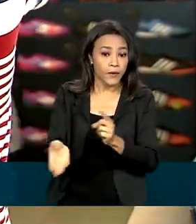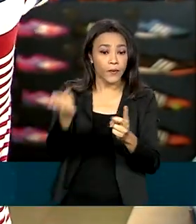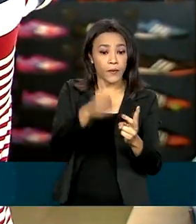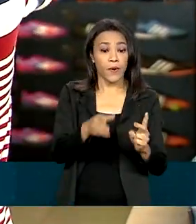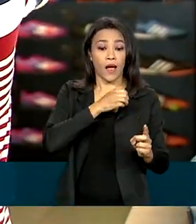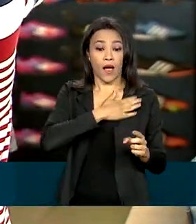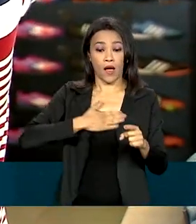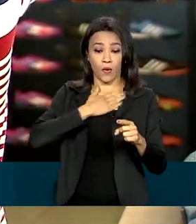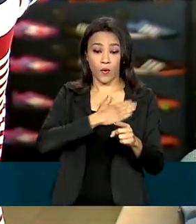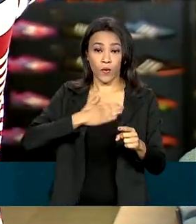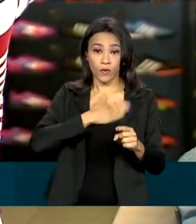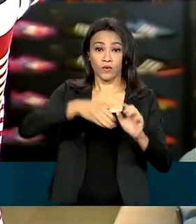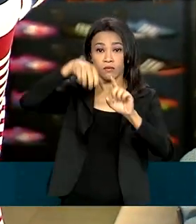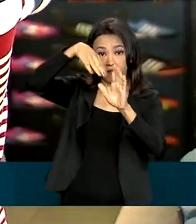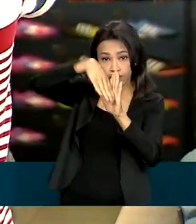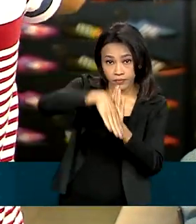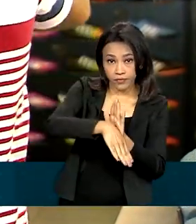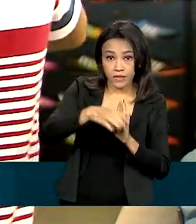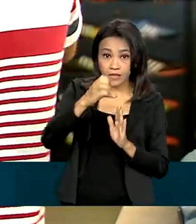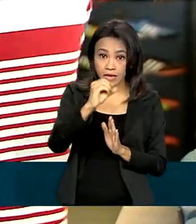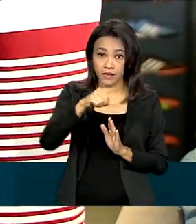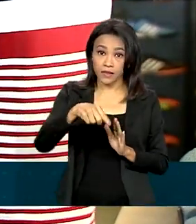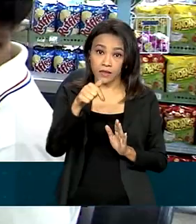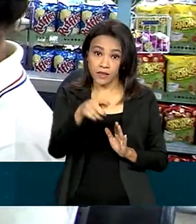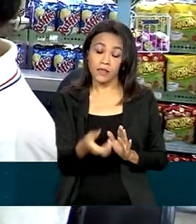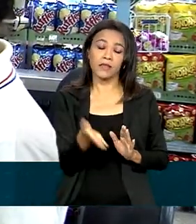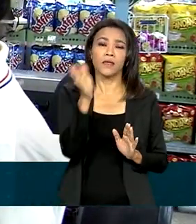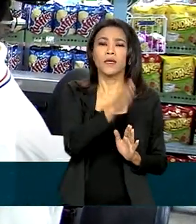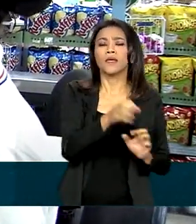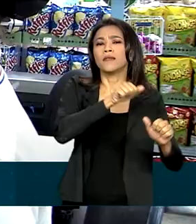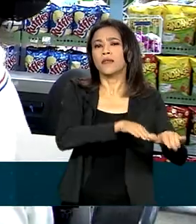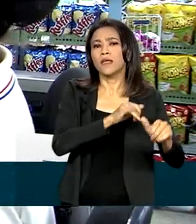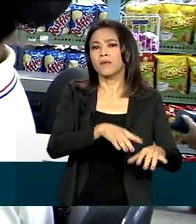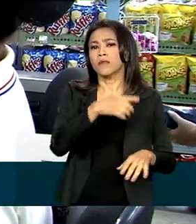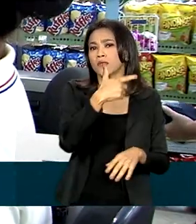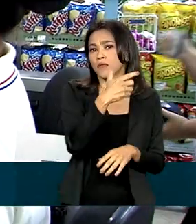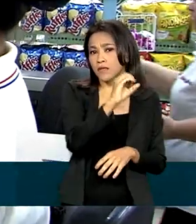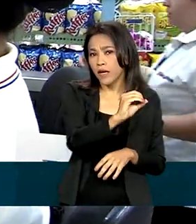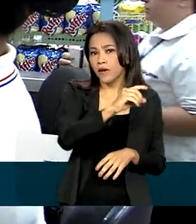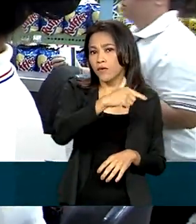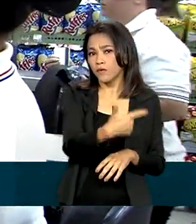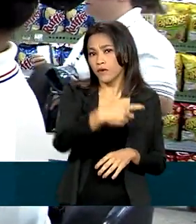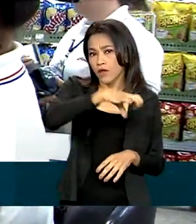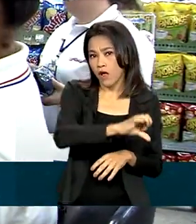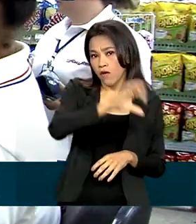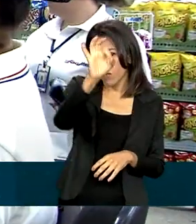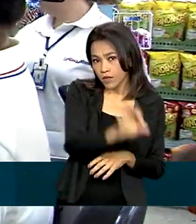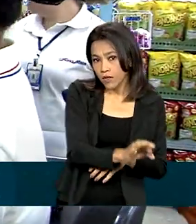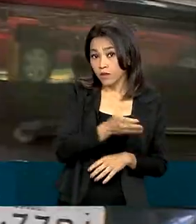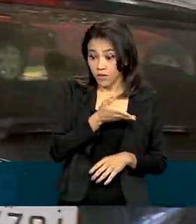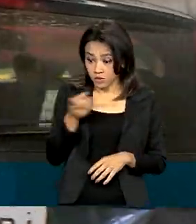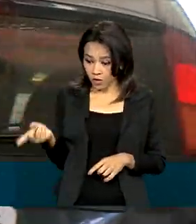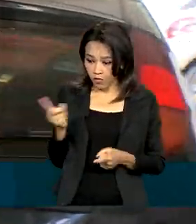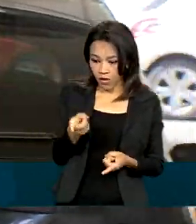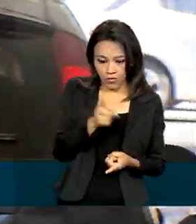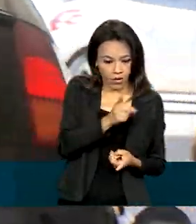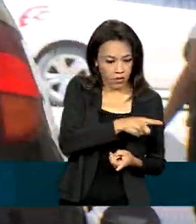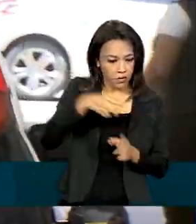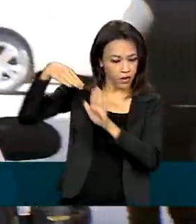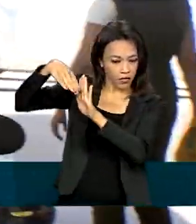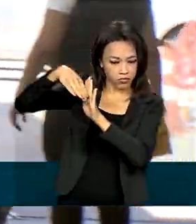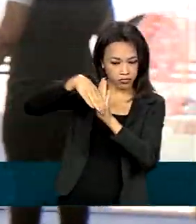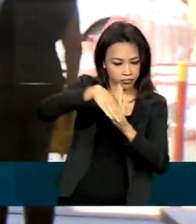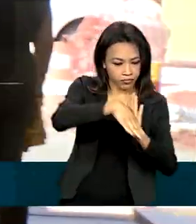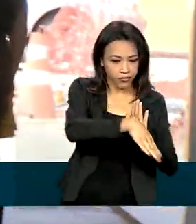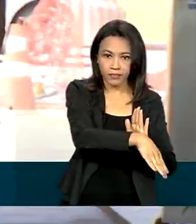agosto, em 0,36% e em setembro, 0,29%, mostrando, então, que nós continuamos em deflação.